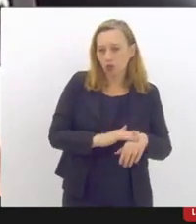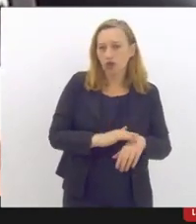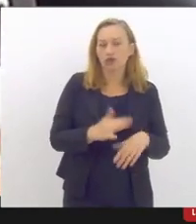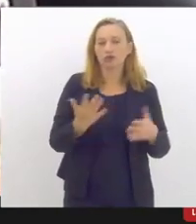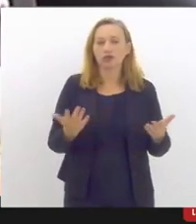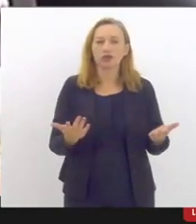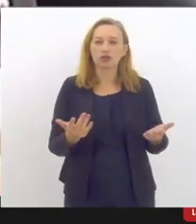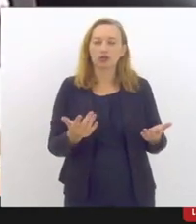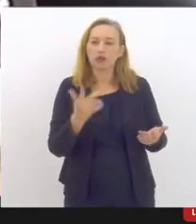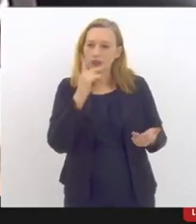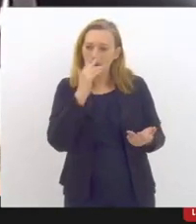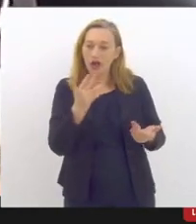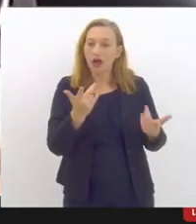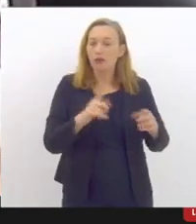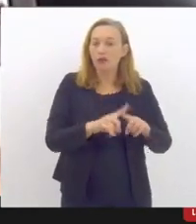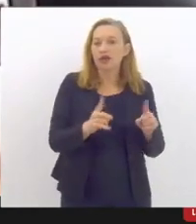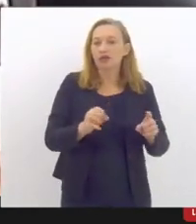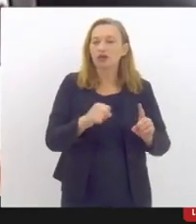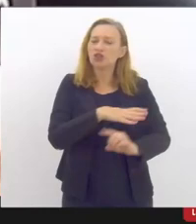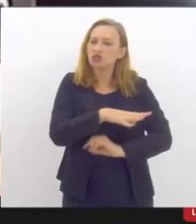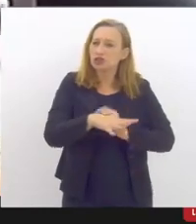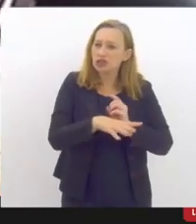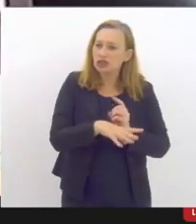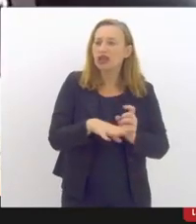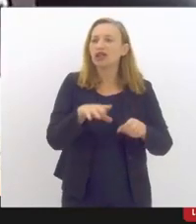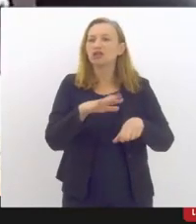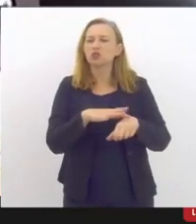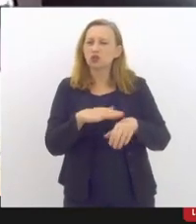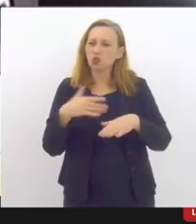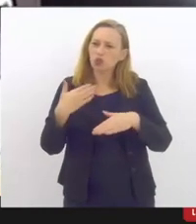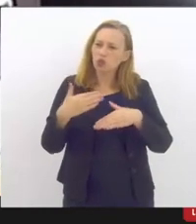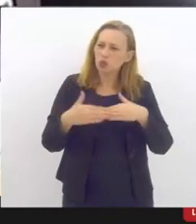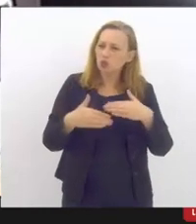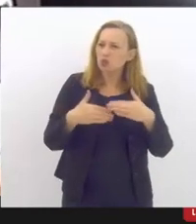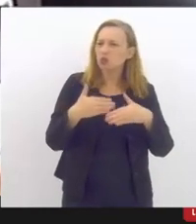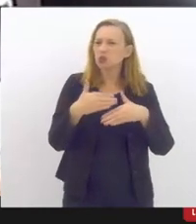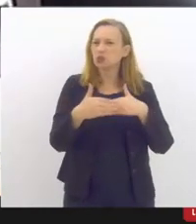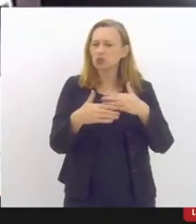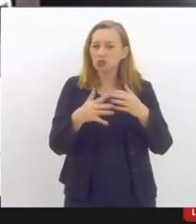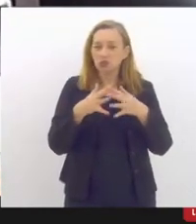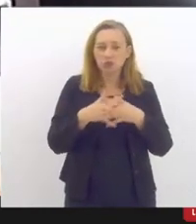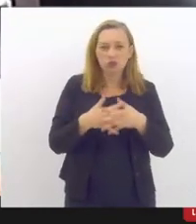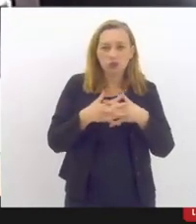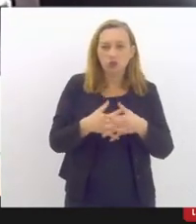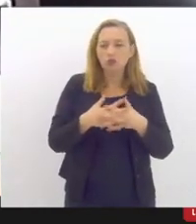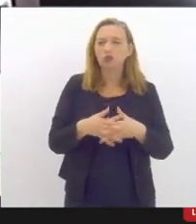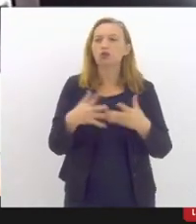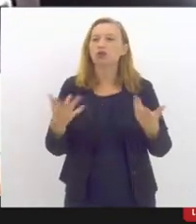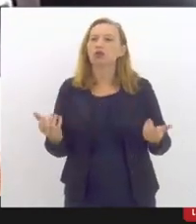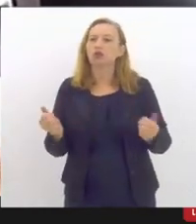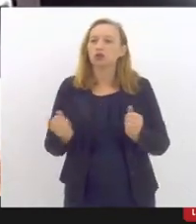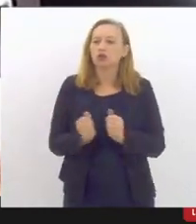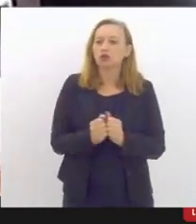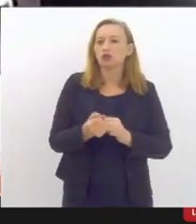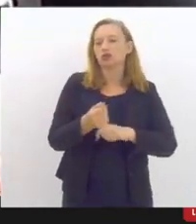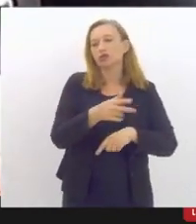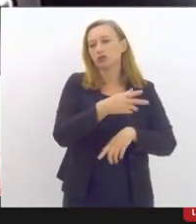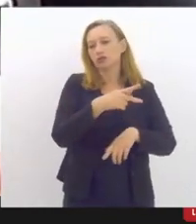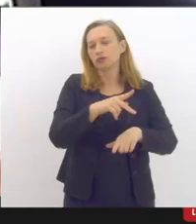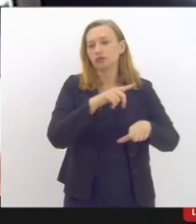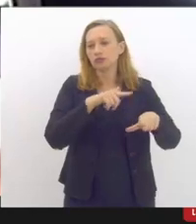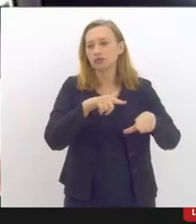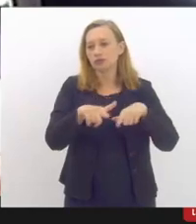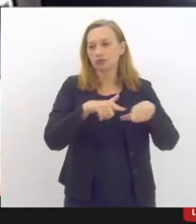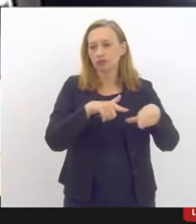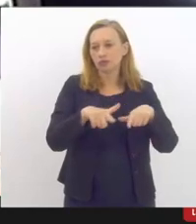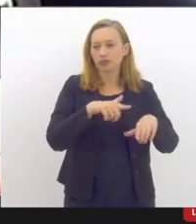aí uma sociedade adoecida, um processo super complexo que envolve os trabalhadores da educação